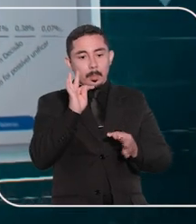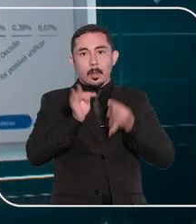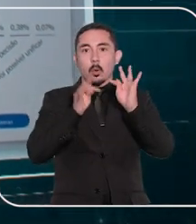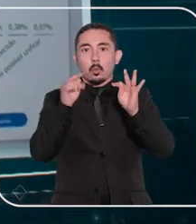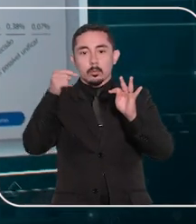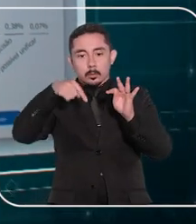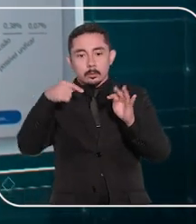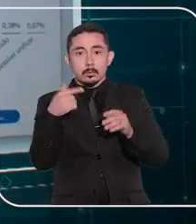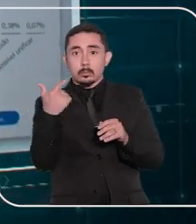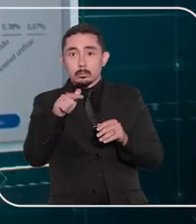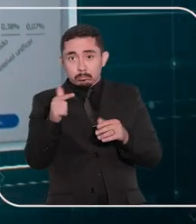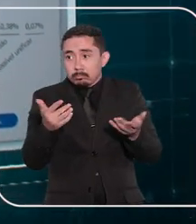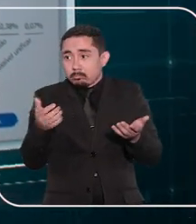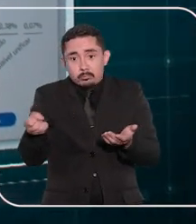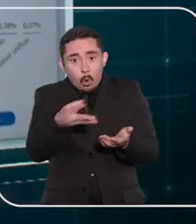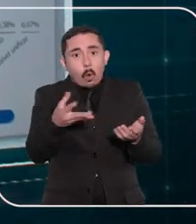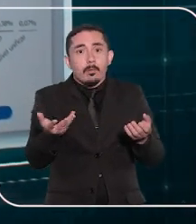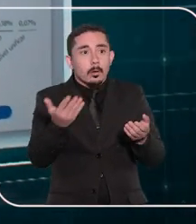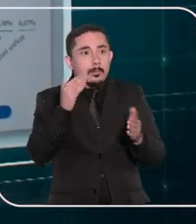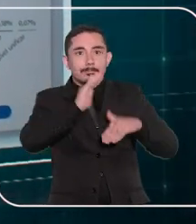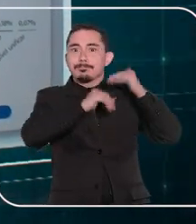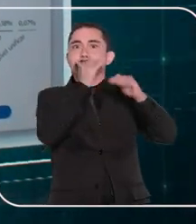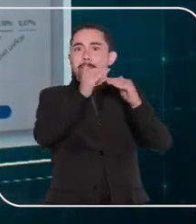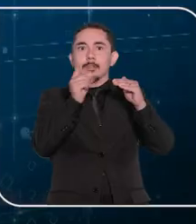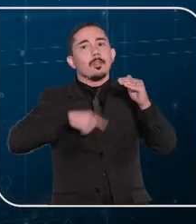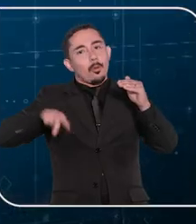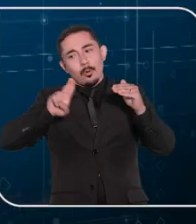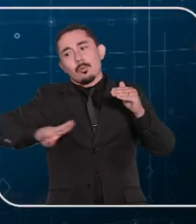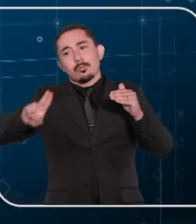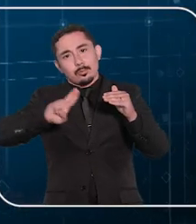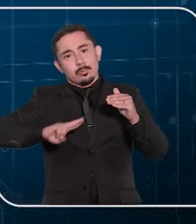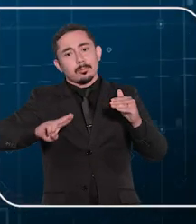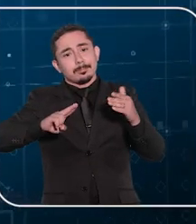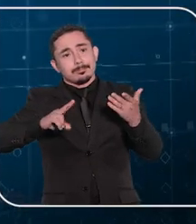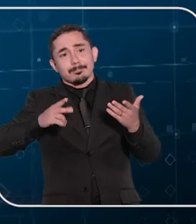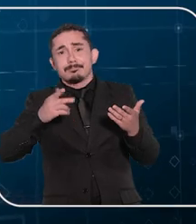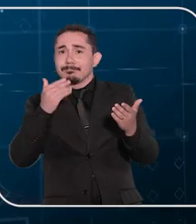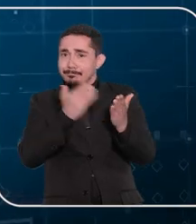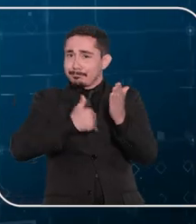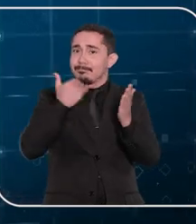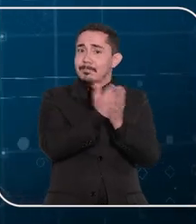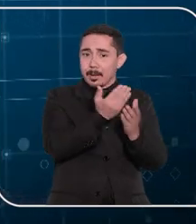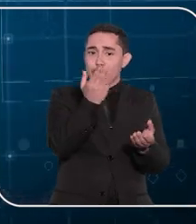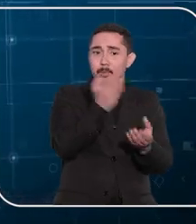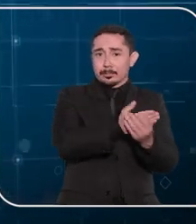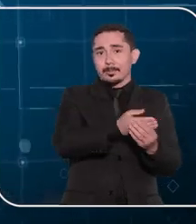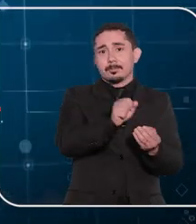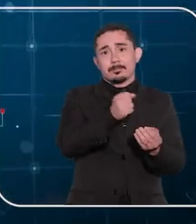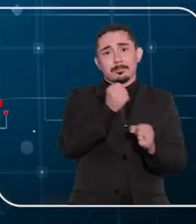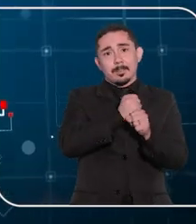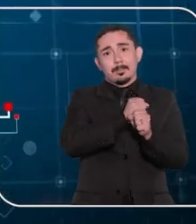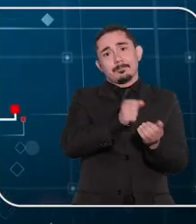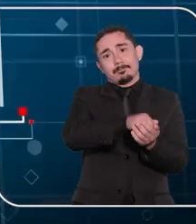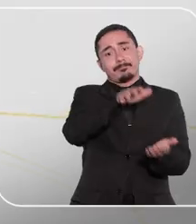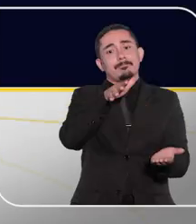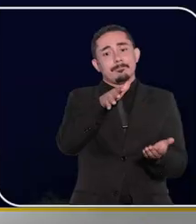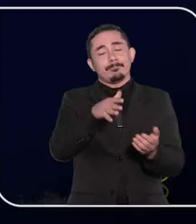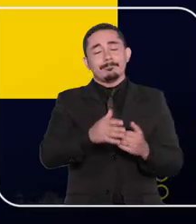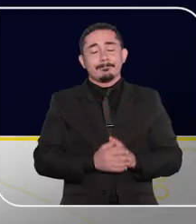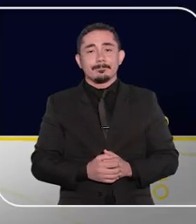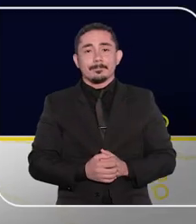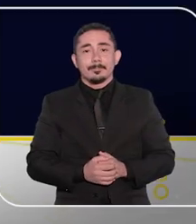algumas tecnologias mais novas que possam aumentar a produtividade com certeza nós não vamos conseguir julgar mais processos do que entram a cada ano.